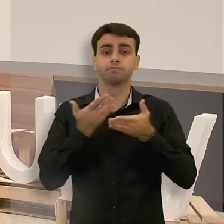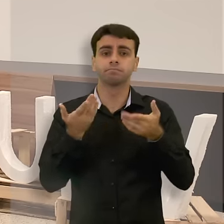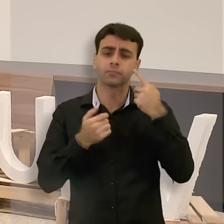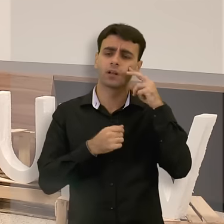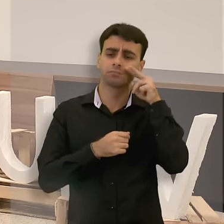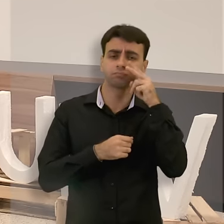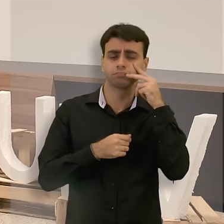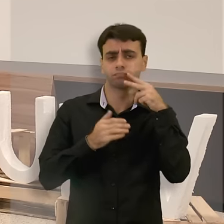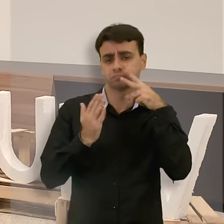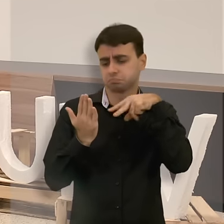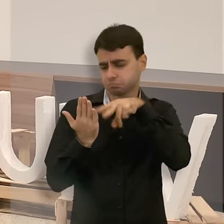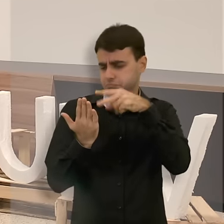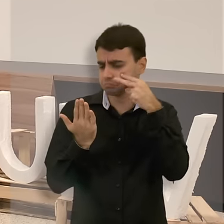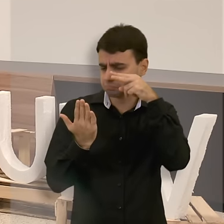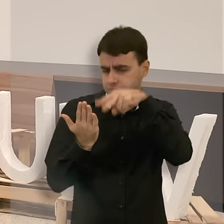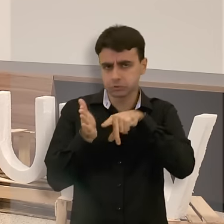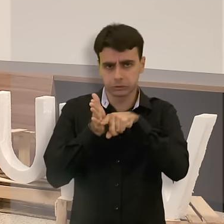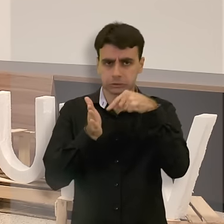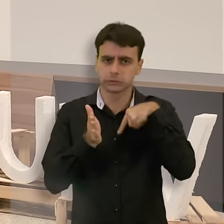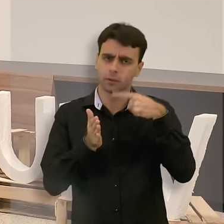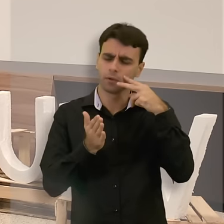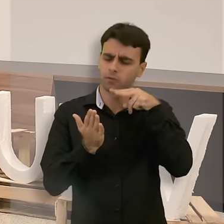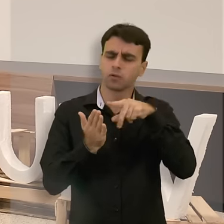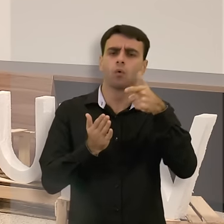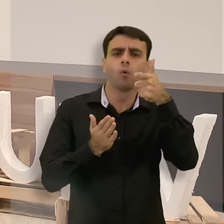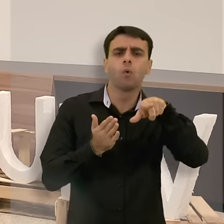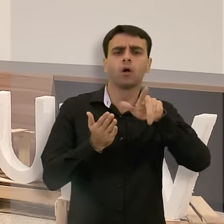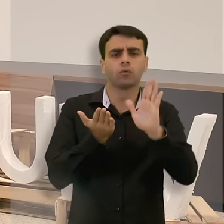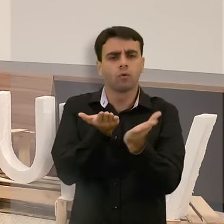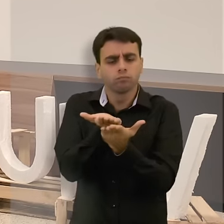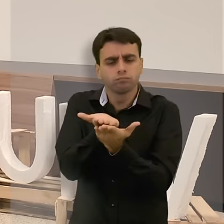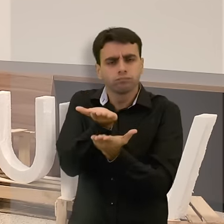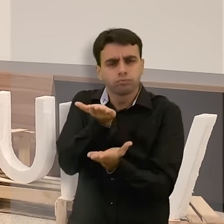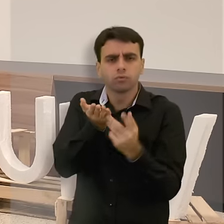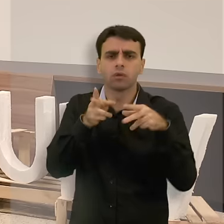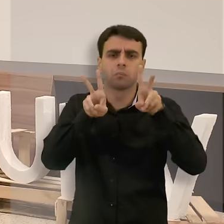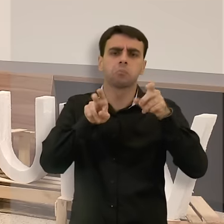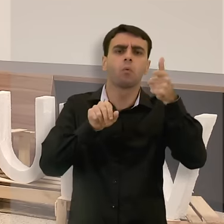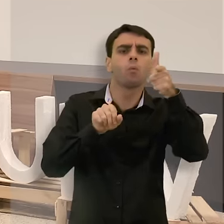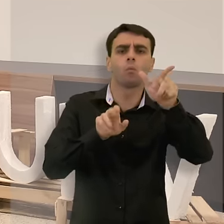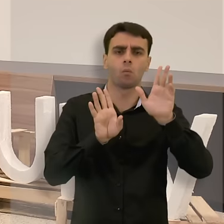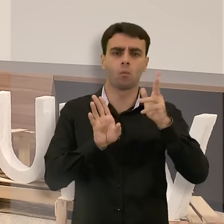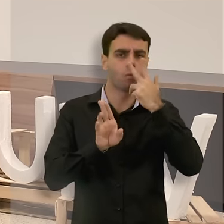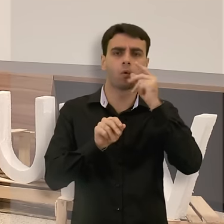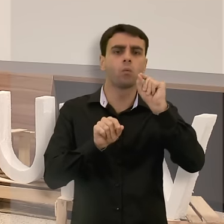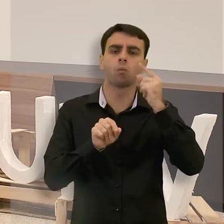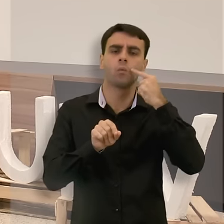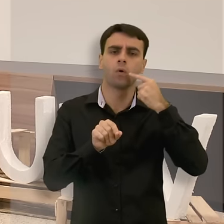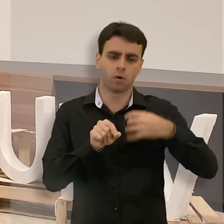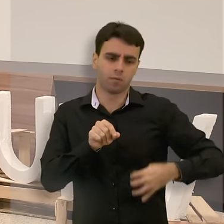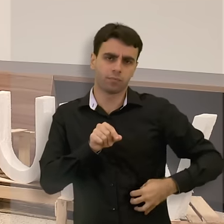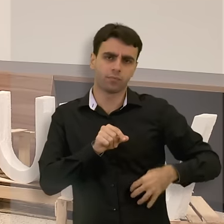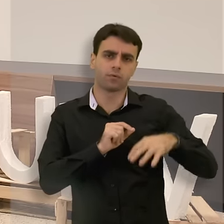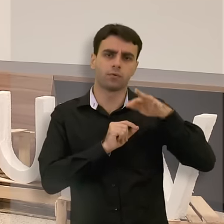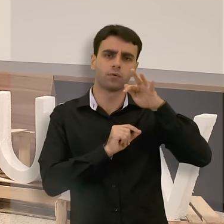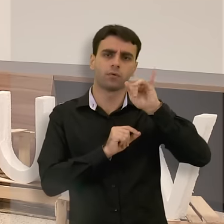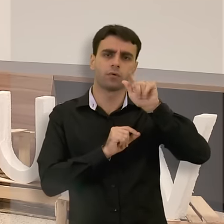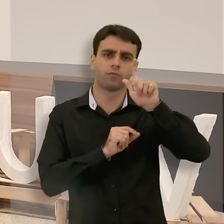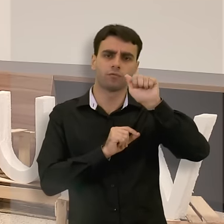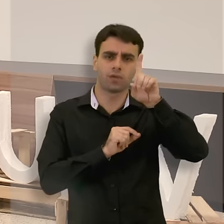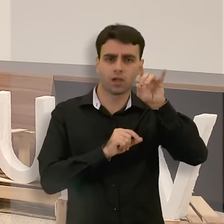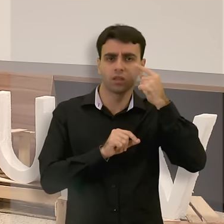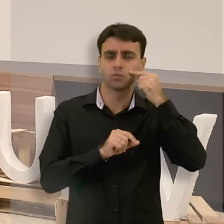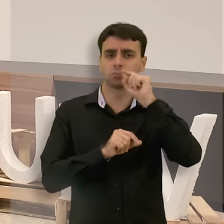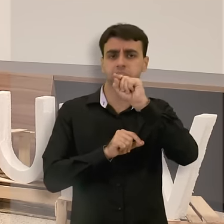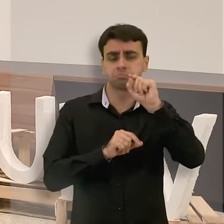Eu olhei os exames dele e me chamou a atenção que ele tinha outros exames que não tinham nada a ver com a dengue. Eram exames para avaliar o fígado dele e algumas questões do